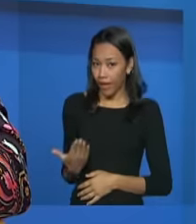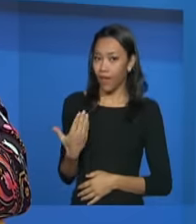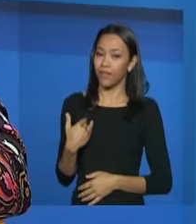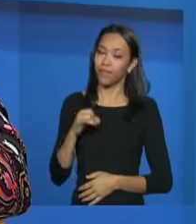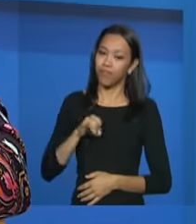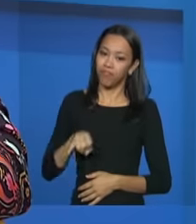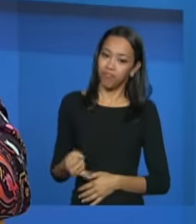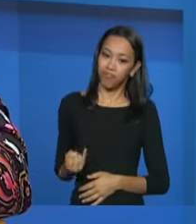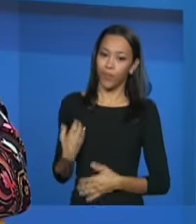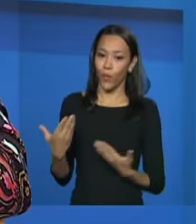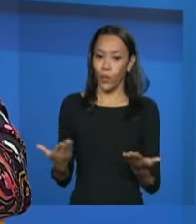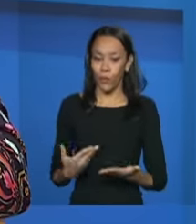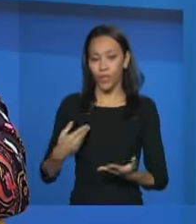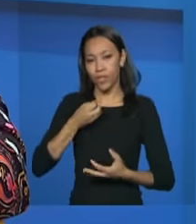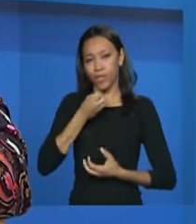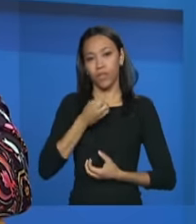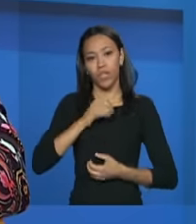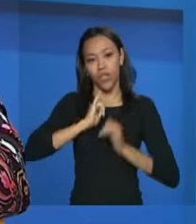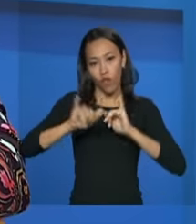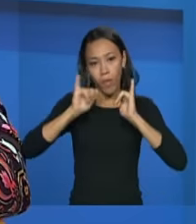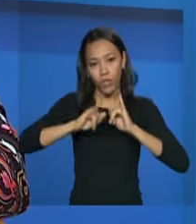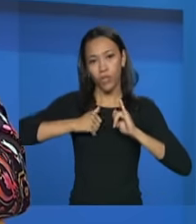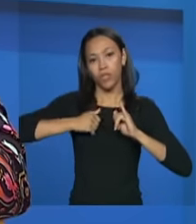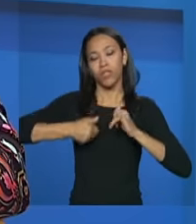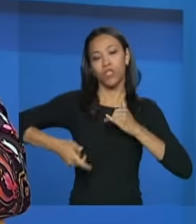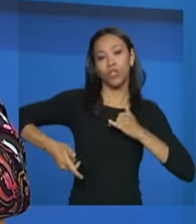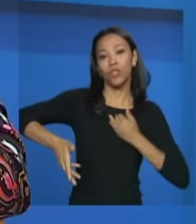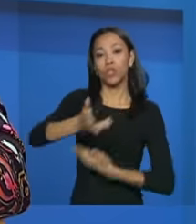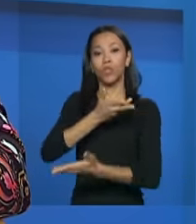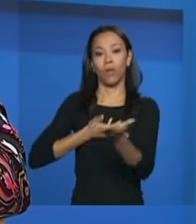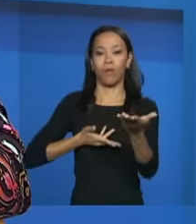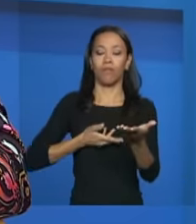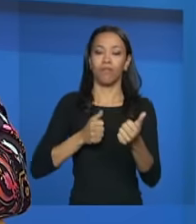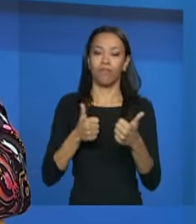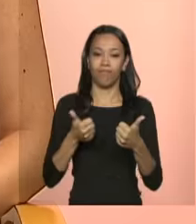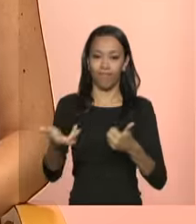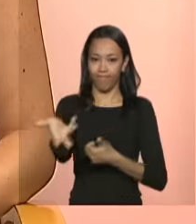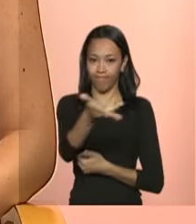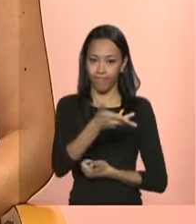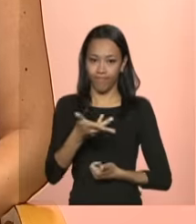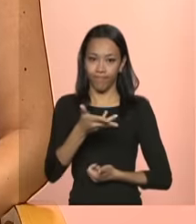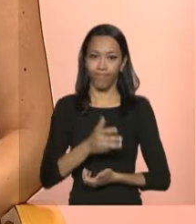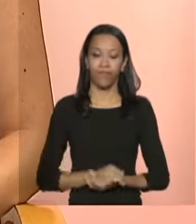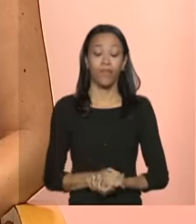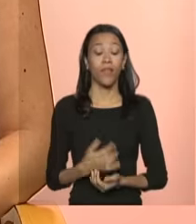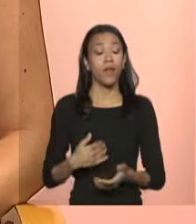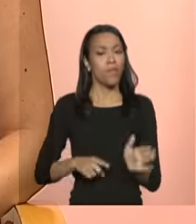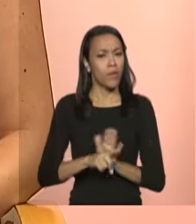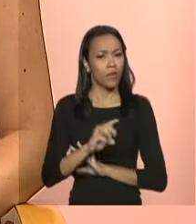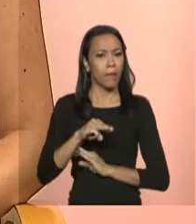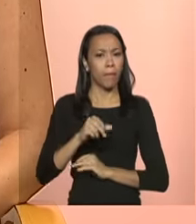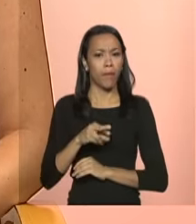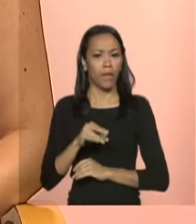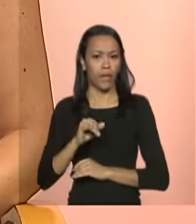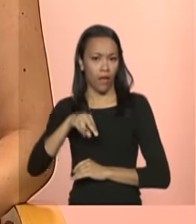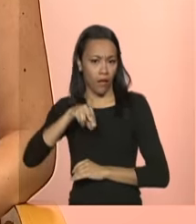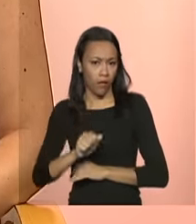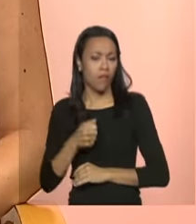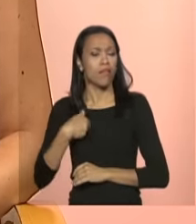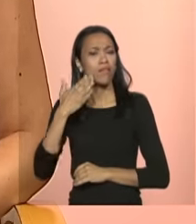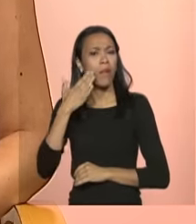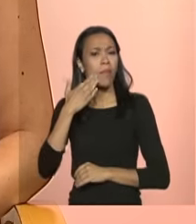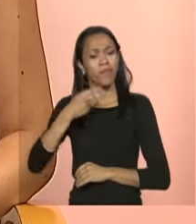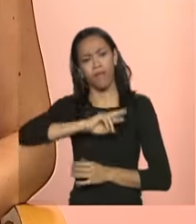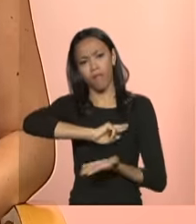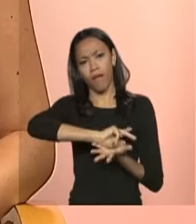oportunidade de estar aqui passando informações e trocando informações com o público então Mariana a gente tem conhecimento que muitos desses serviços eles